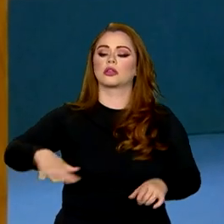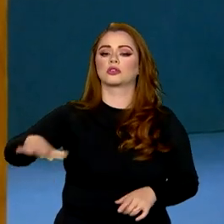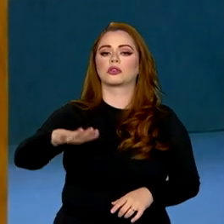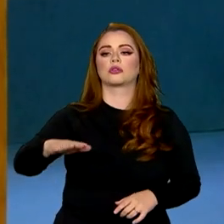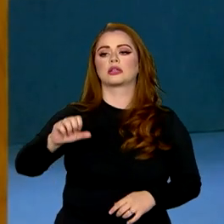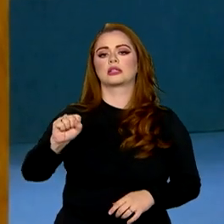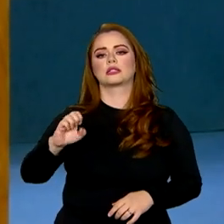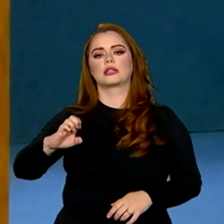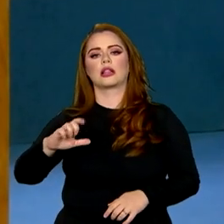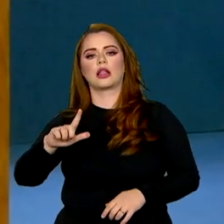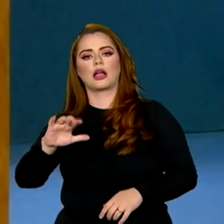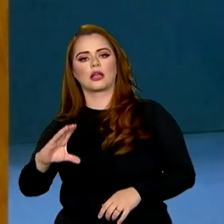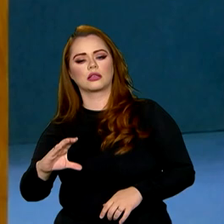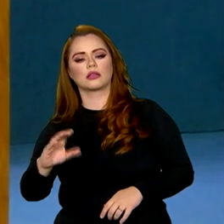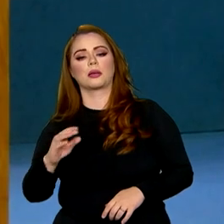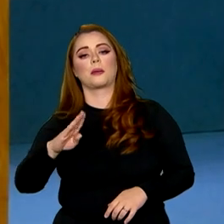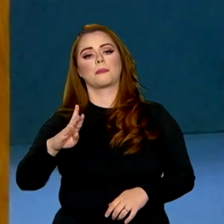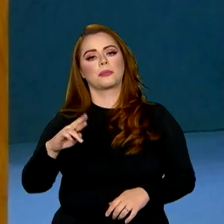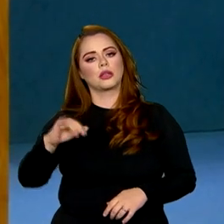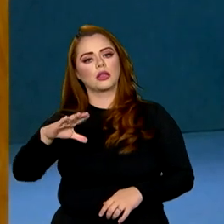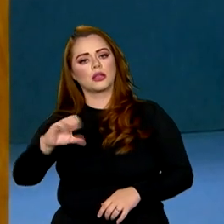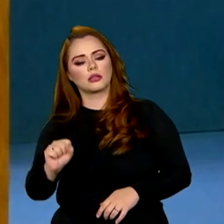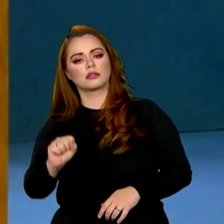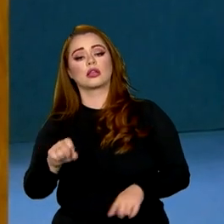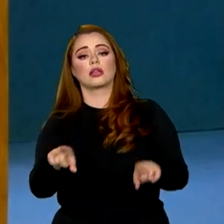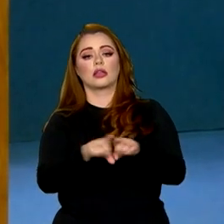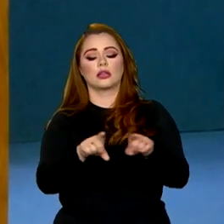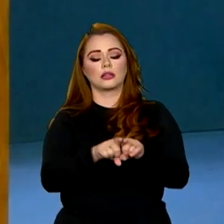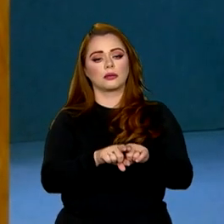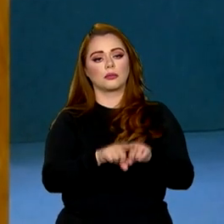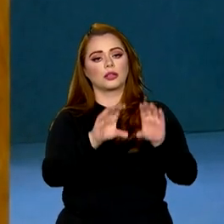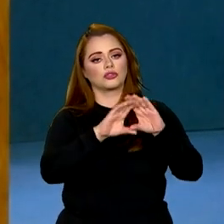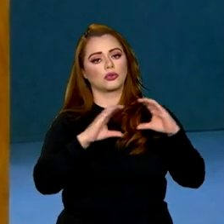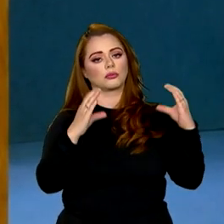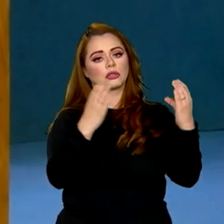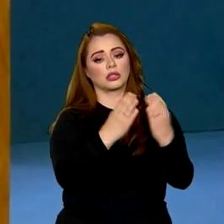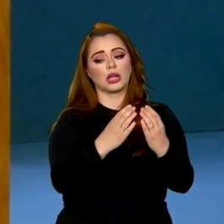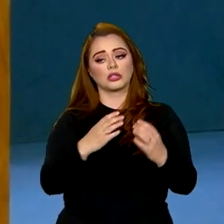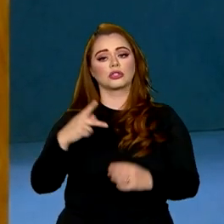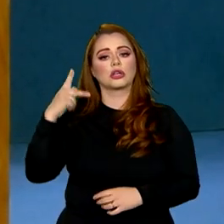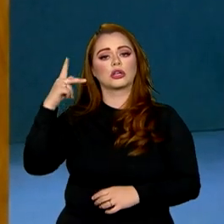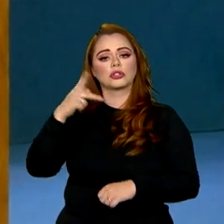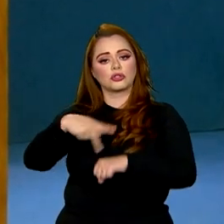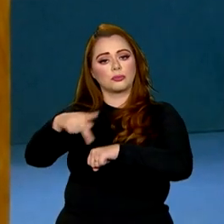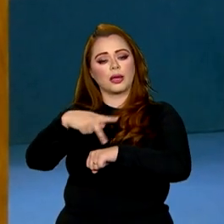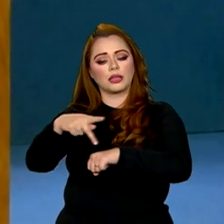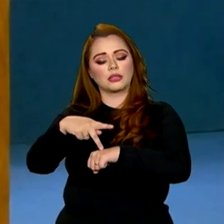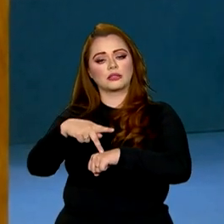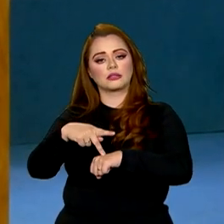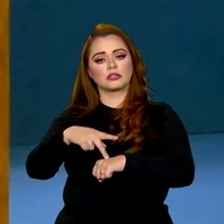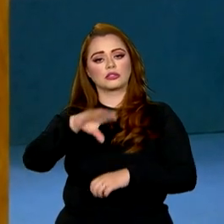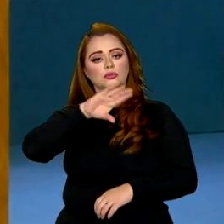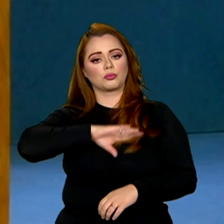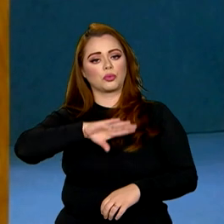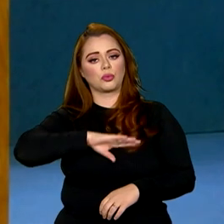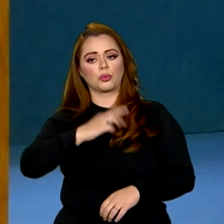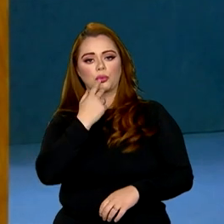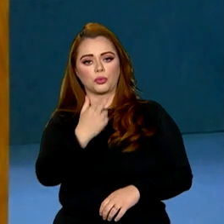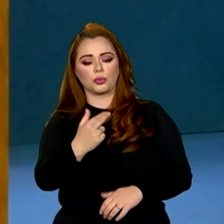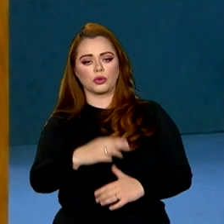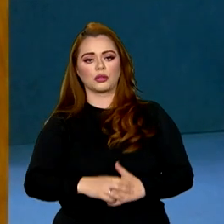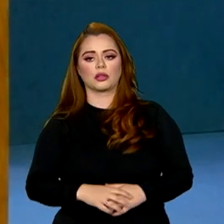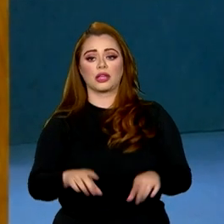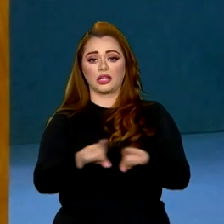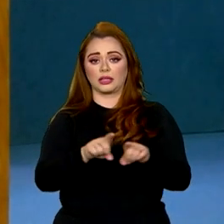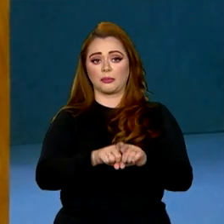CELAC, dos BRICS e da Comunidade de País de Língua Portuguesa, CPLP. A colaboração com a